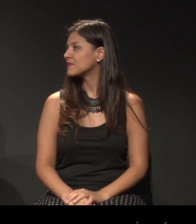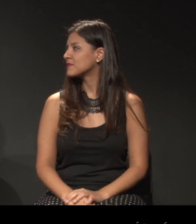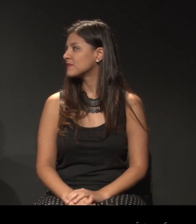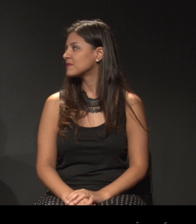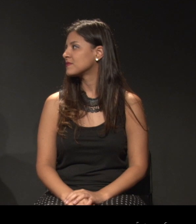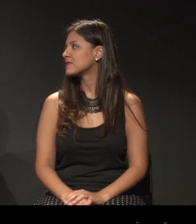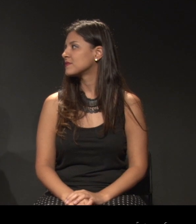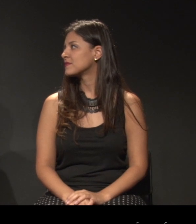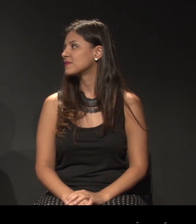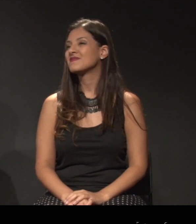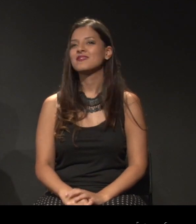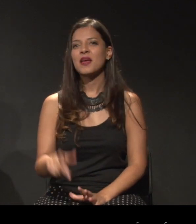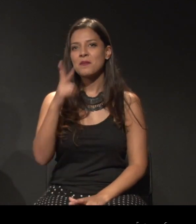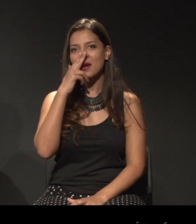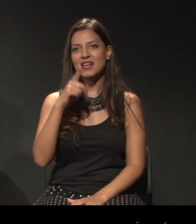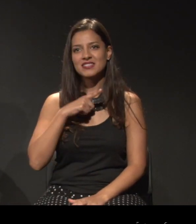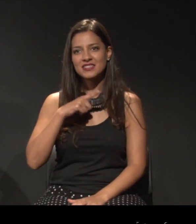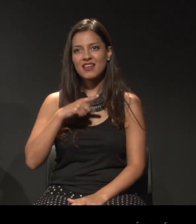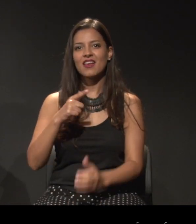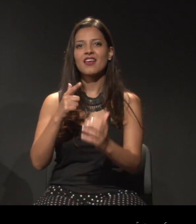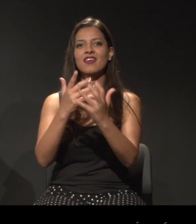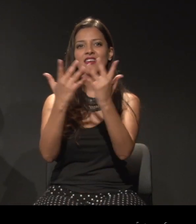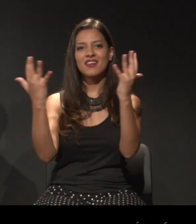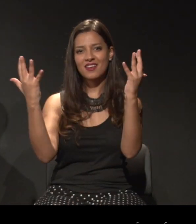A Deise está com torcida organizada, é isso mesmo?